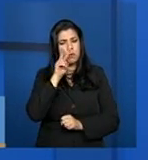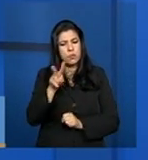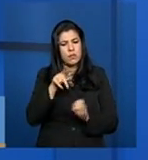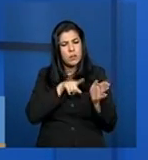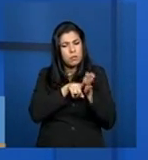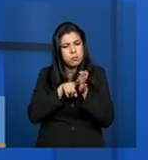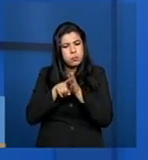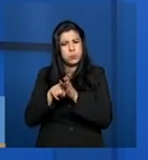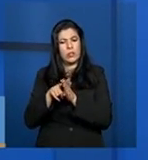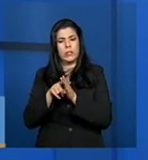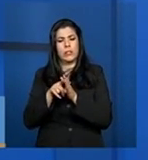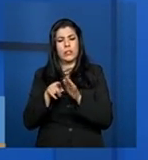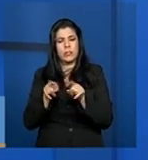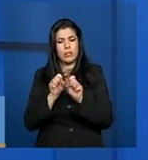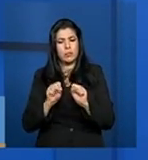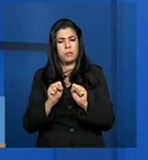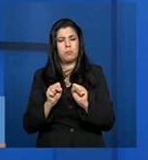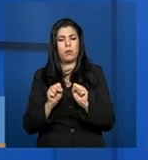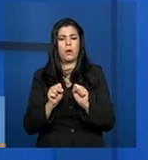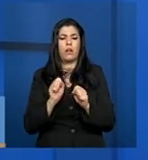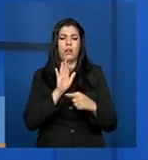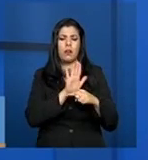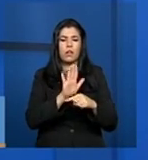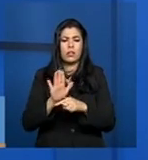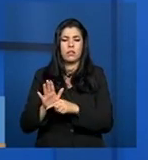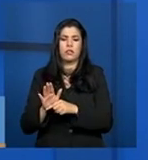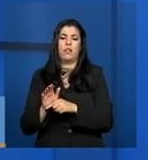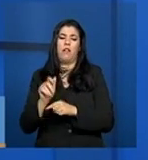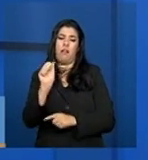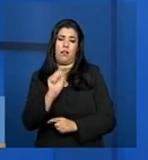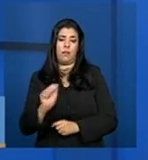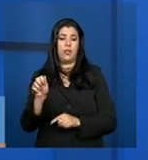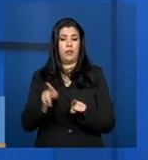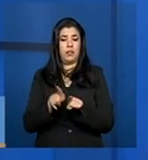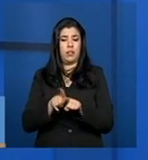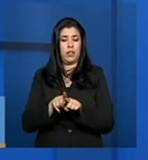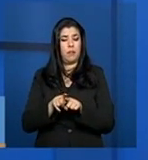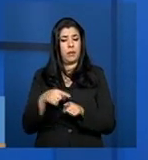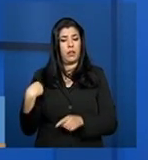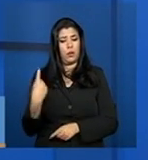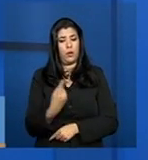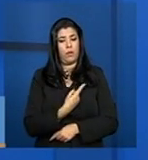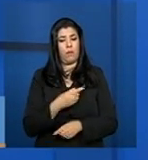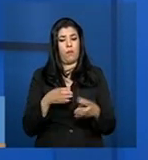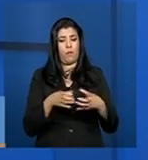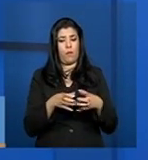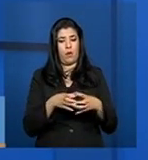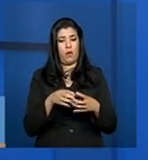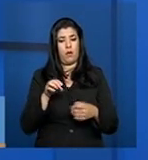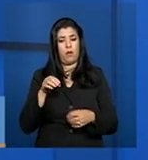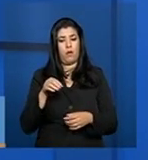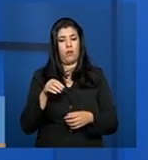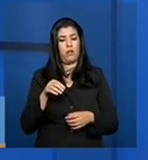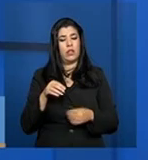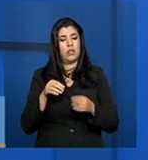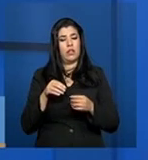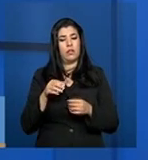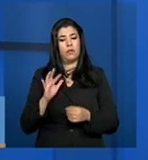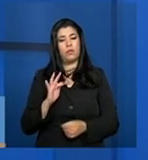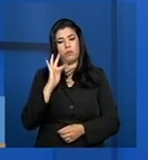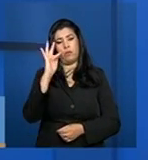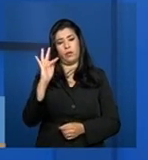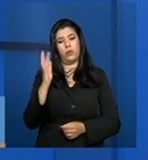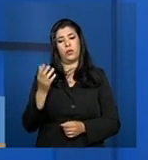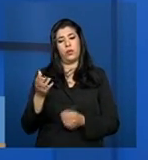essas ofertas e que possam, de fato, ajudar tanto as entidades, como nós também, quando fomos receber essas